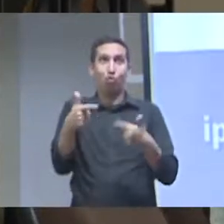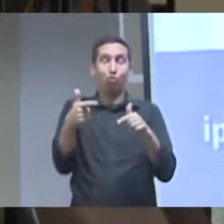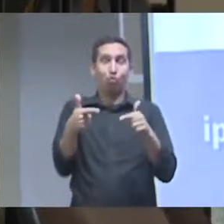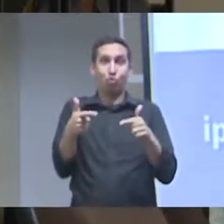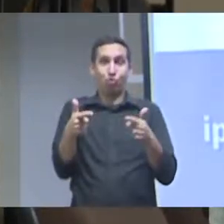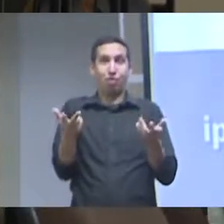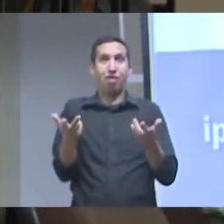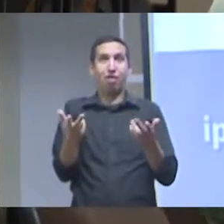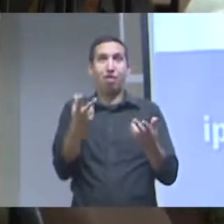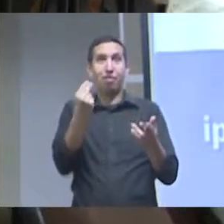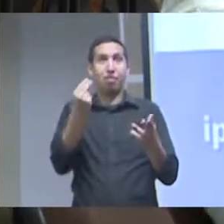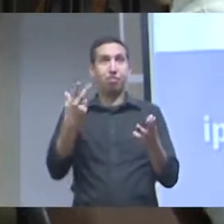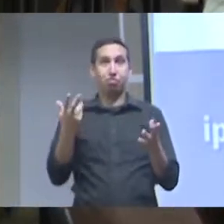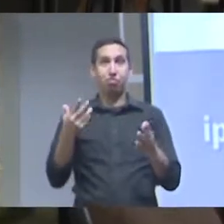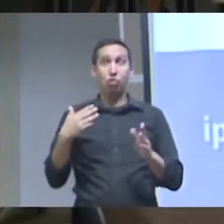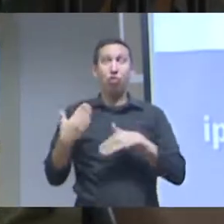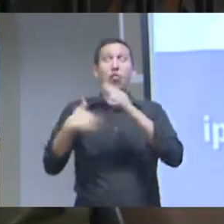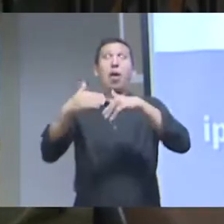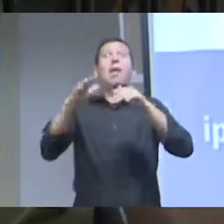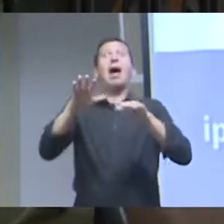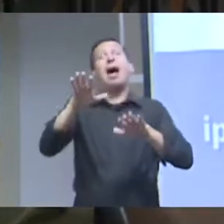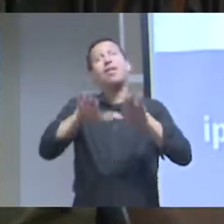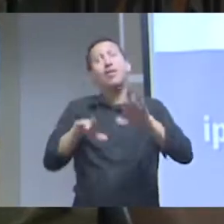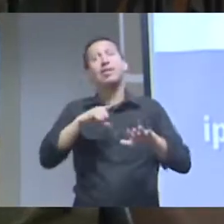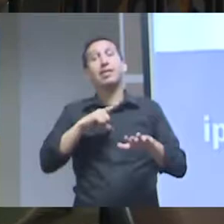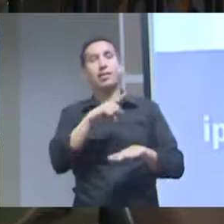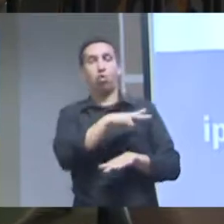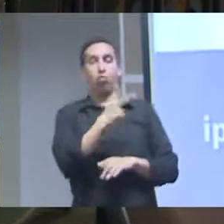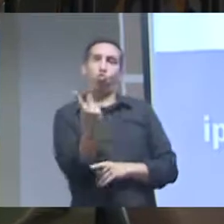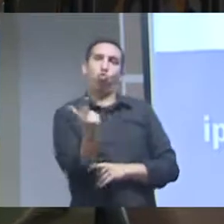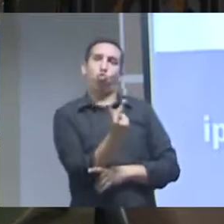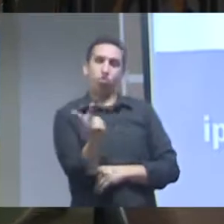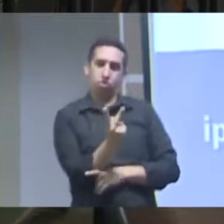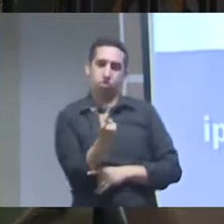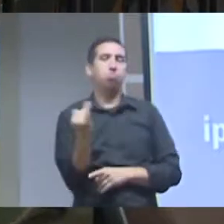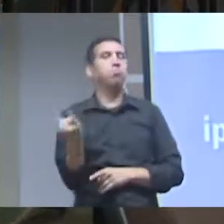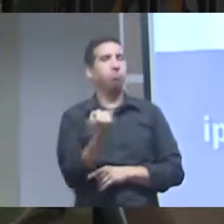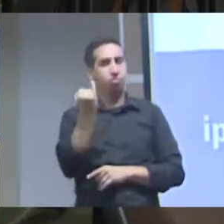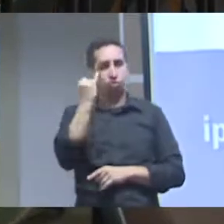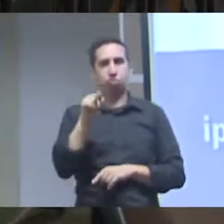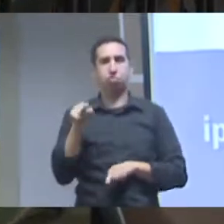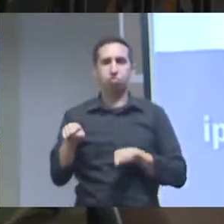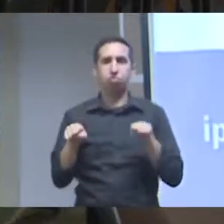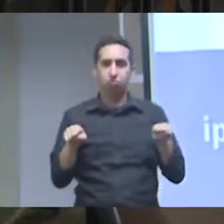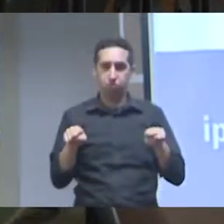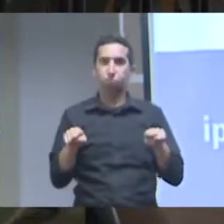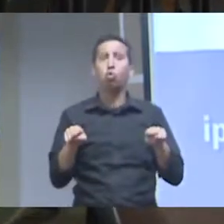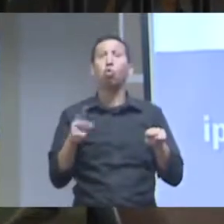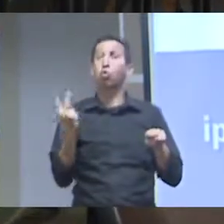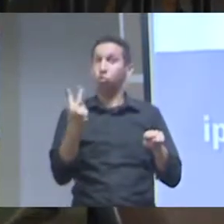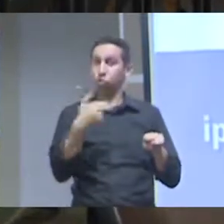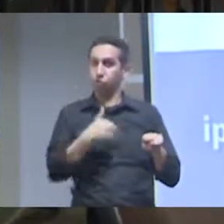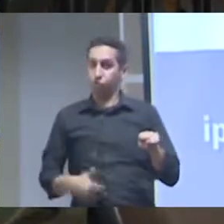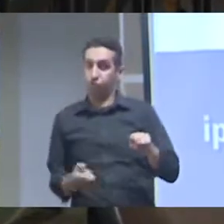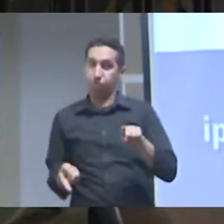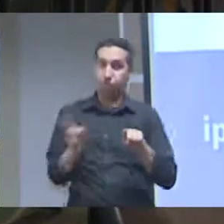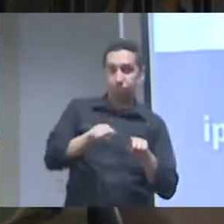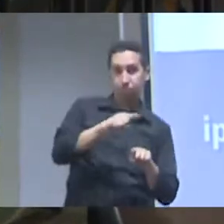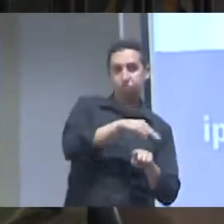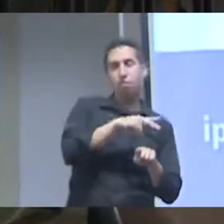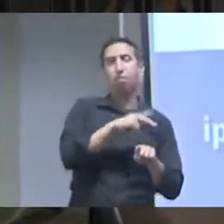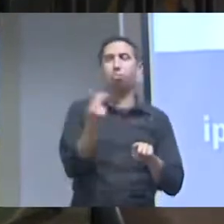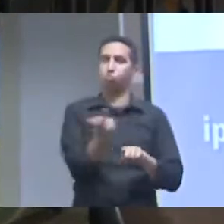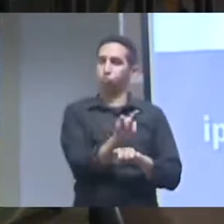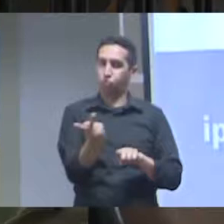e eu acho que o Estado dificilmente teria agilidade para fazer alguma coisa desse tipo então acho que os